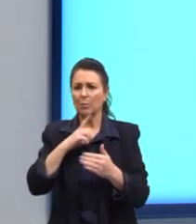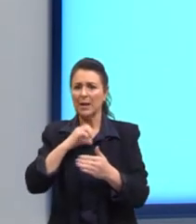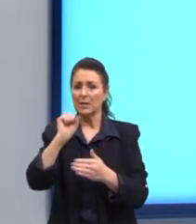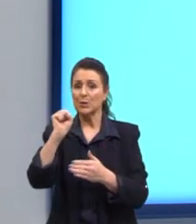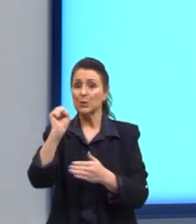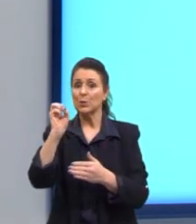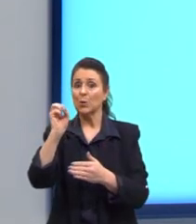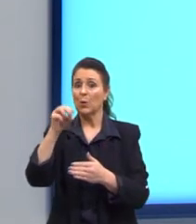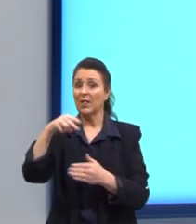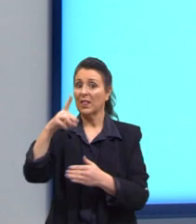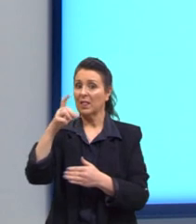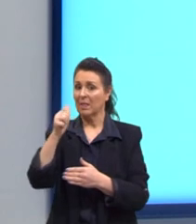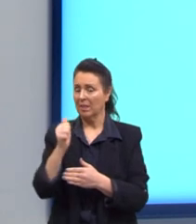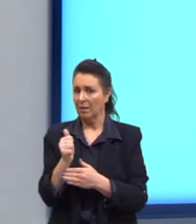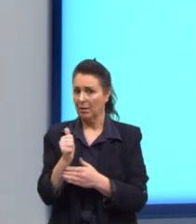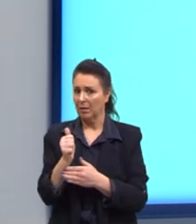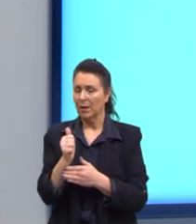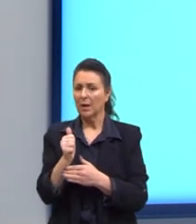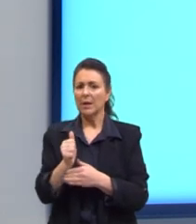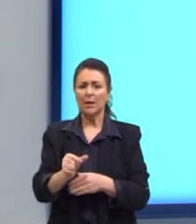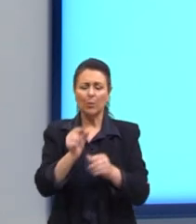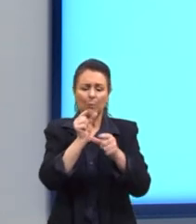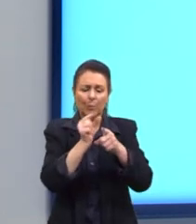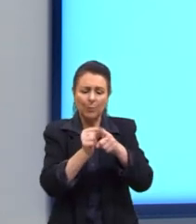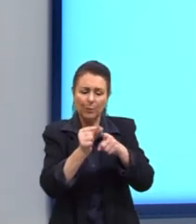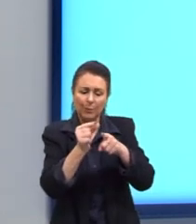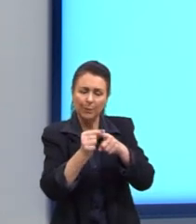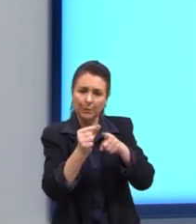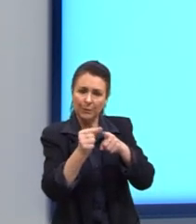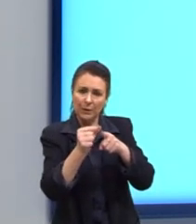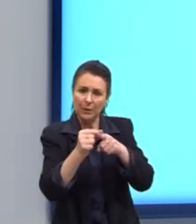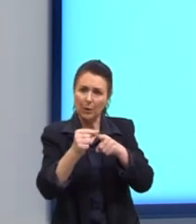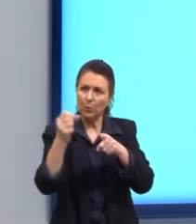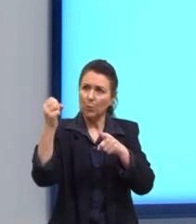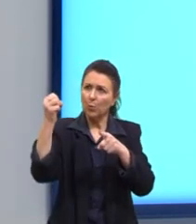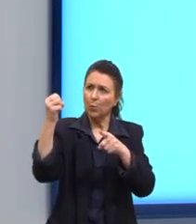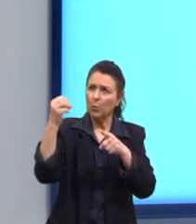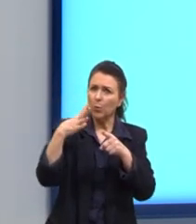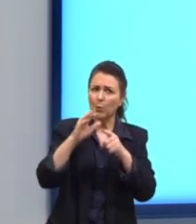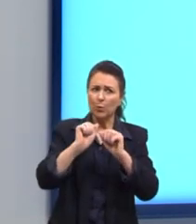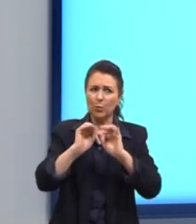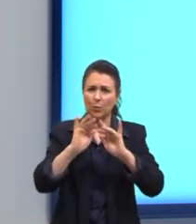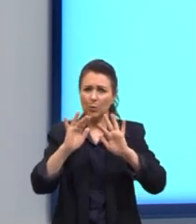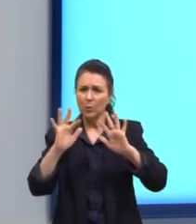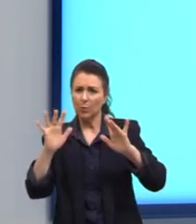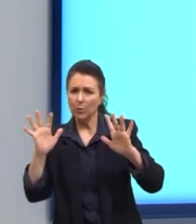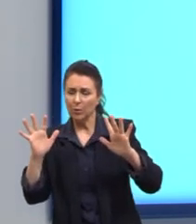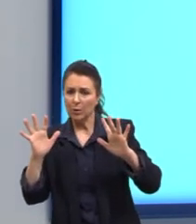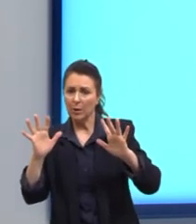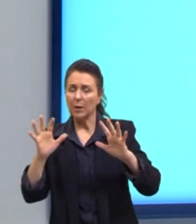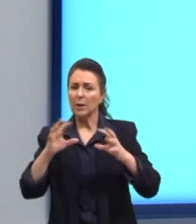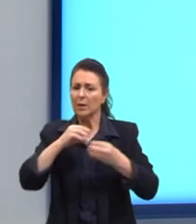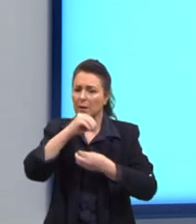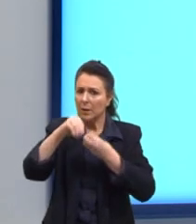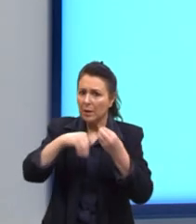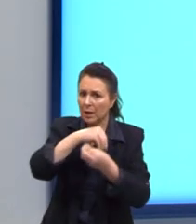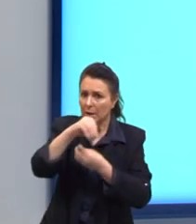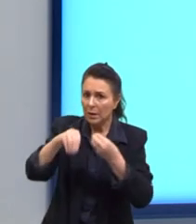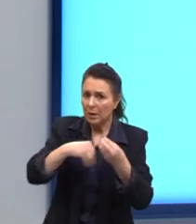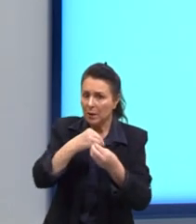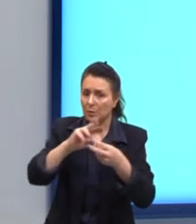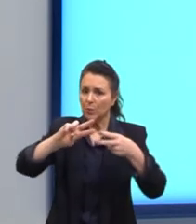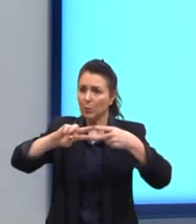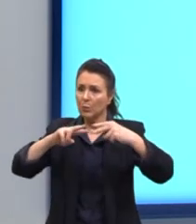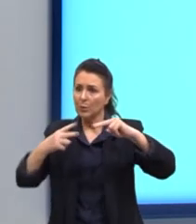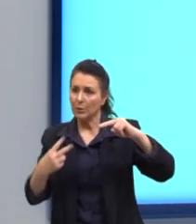fragmento de DNA que contém partículas fluorescentes capazes de reagir com os genes BRAF